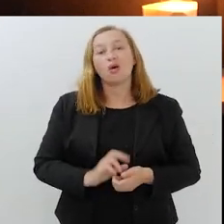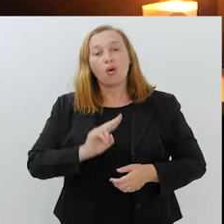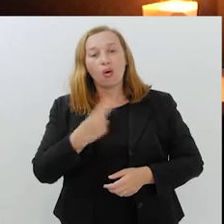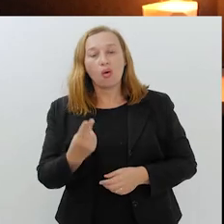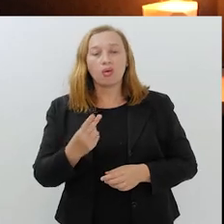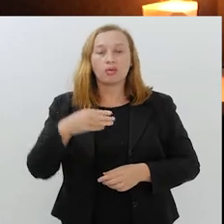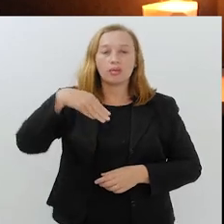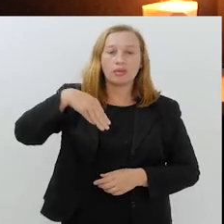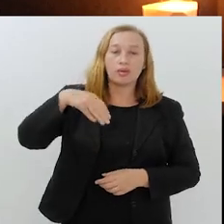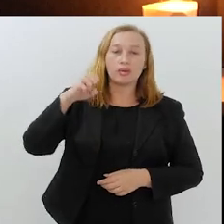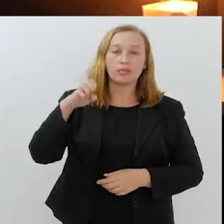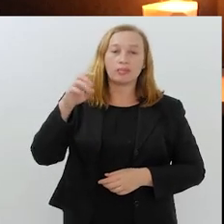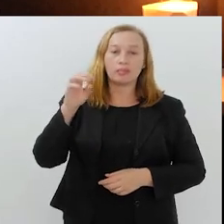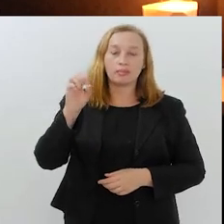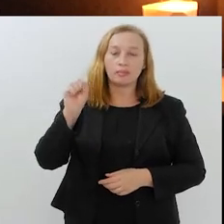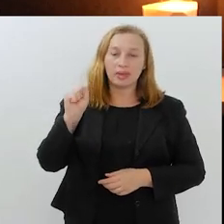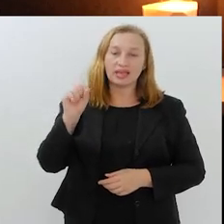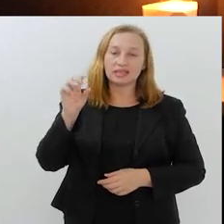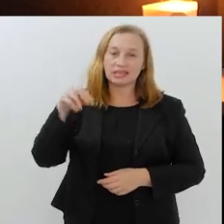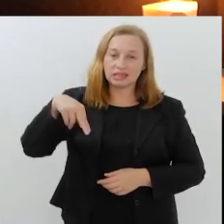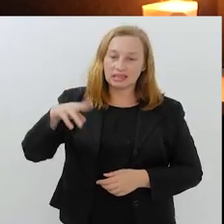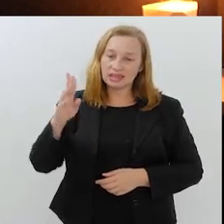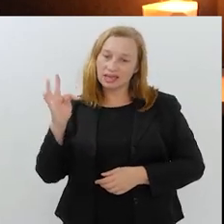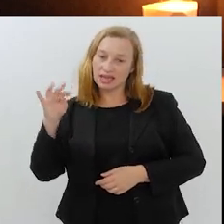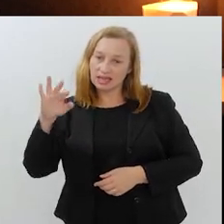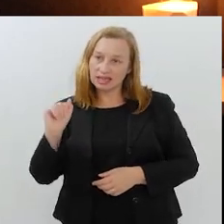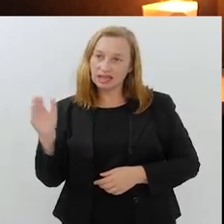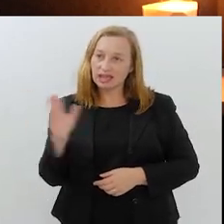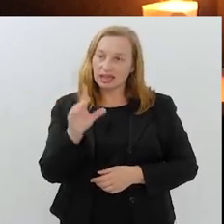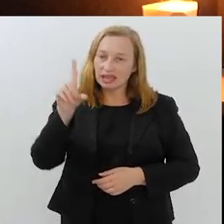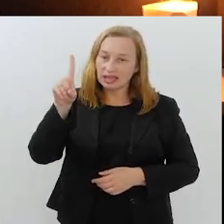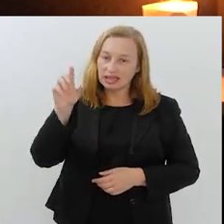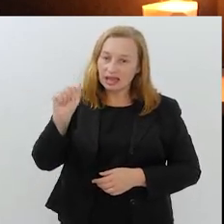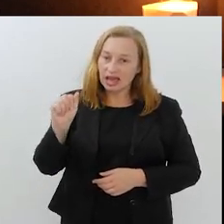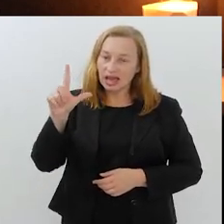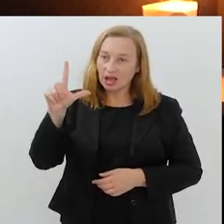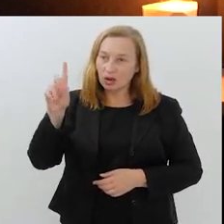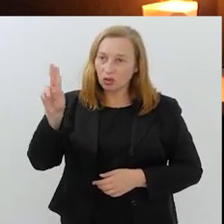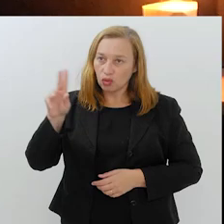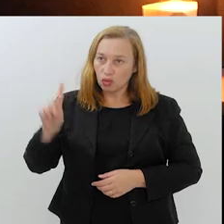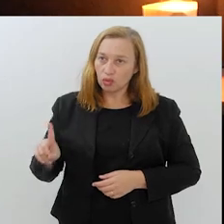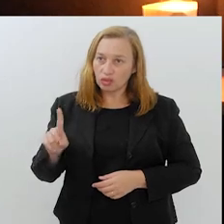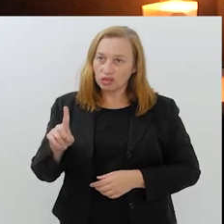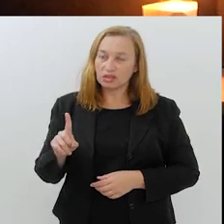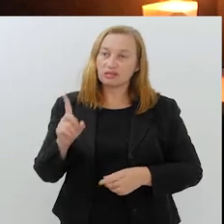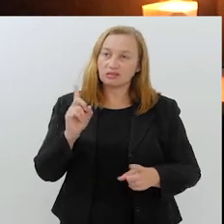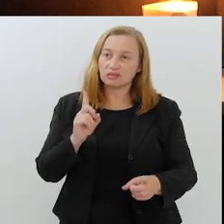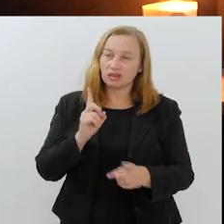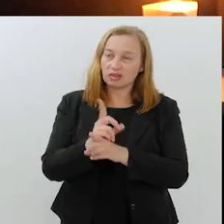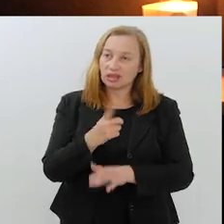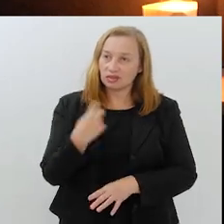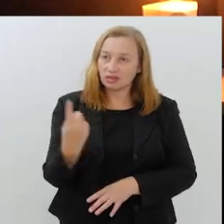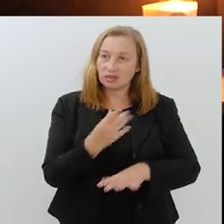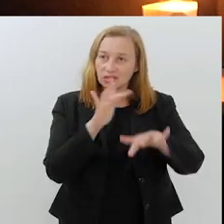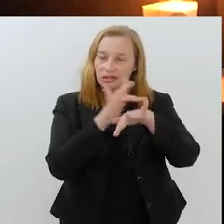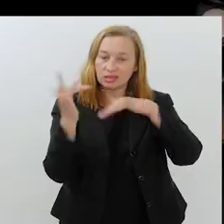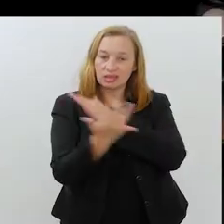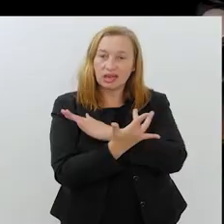lá Mesquita da Luz, que é mais simples, você vai achar a gente também. Tanto no Instagram, como no Facebook, né? E no YouTube.